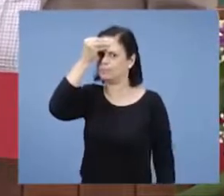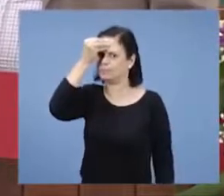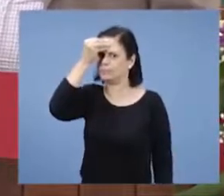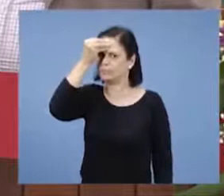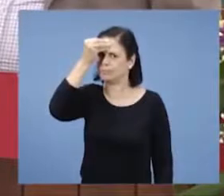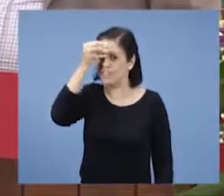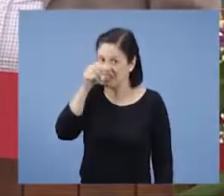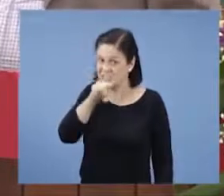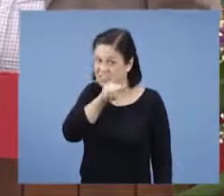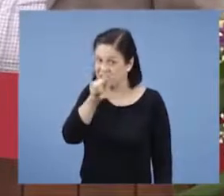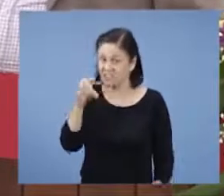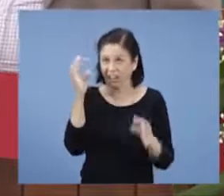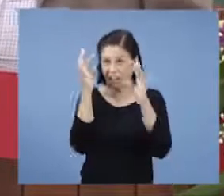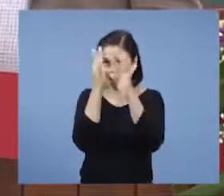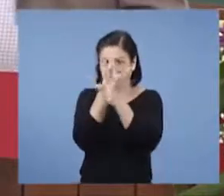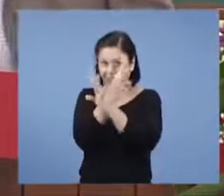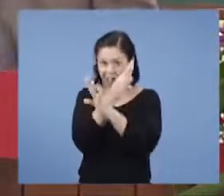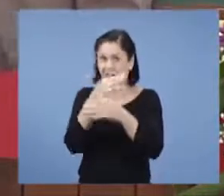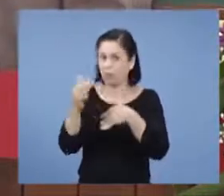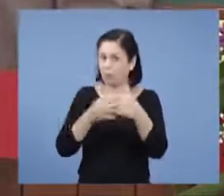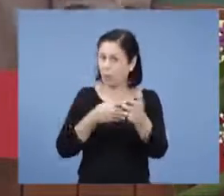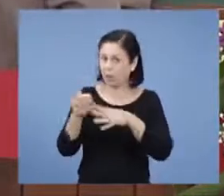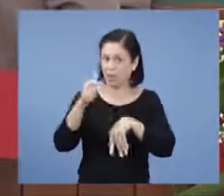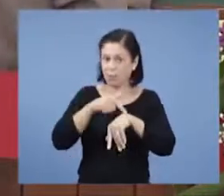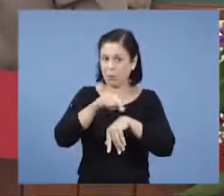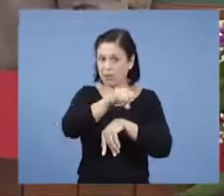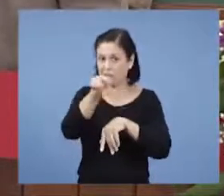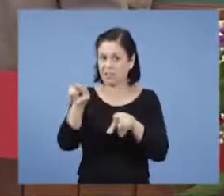envolvidos. Qualquer hora. É ótimo.